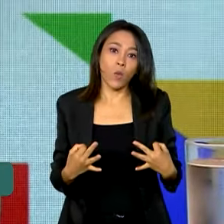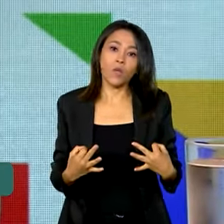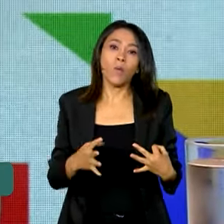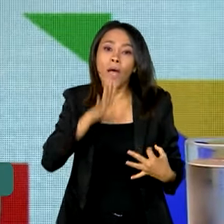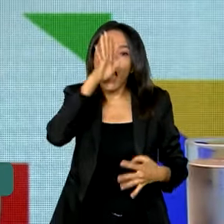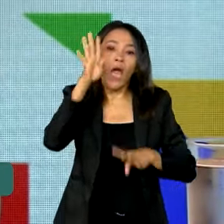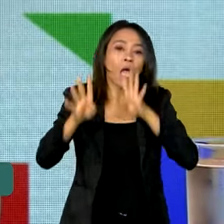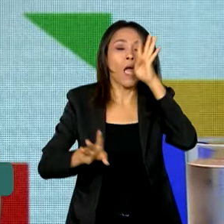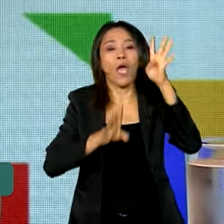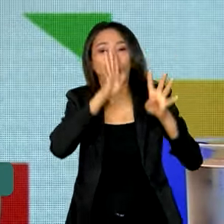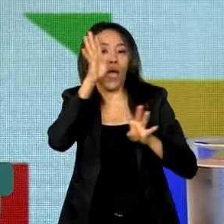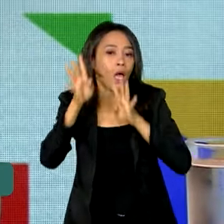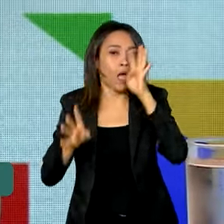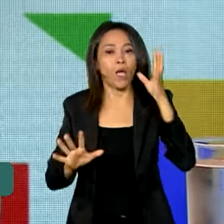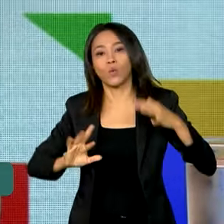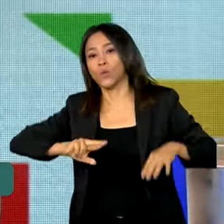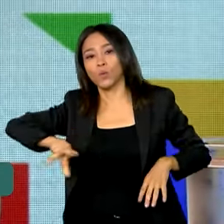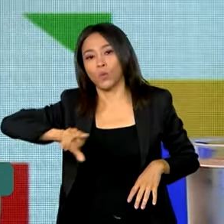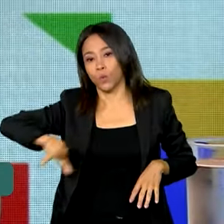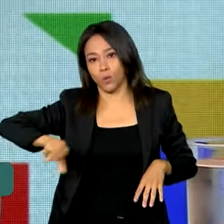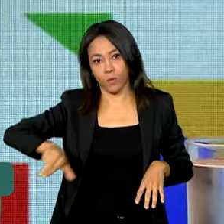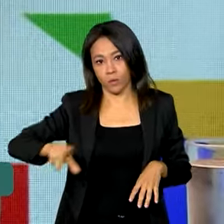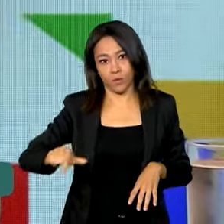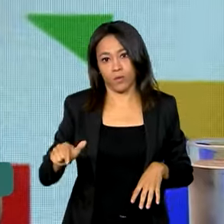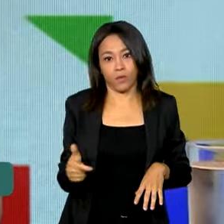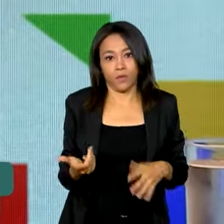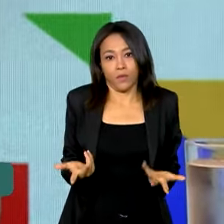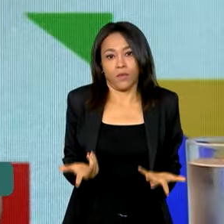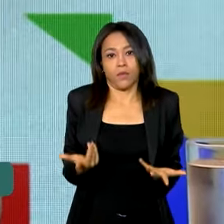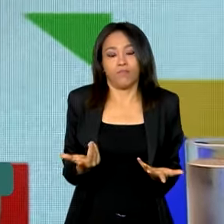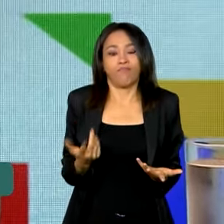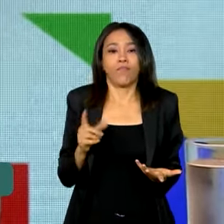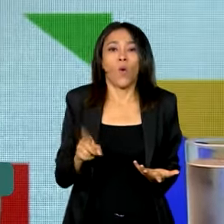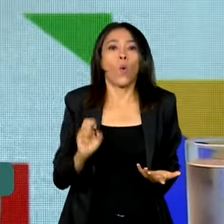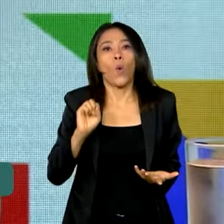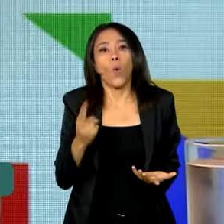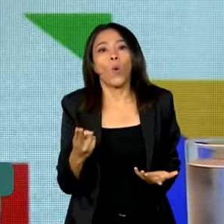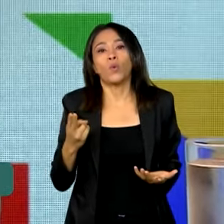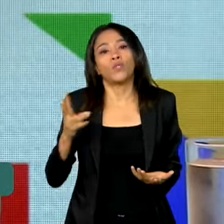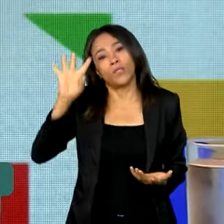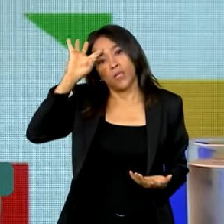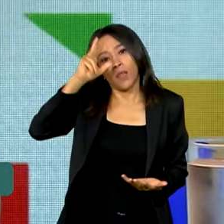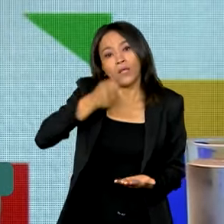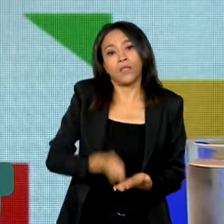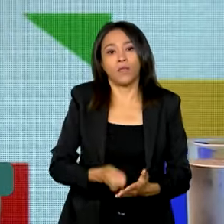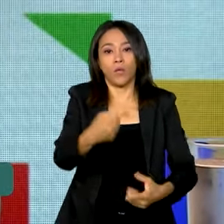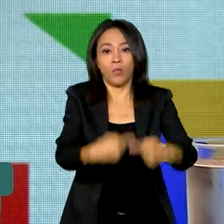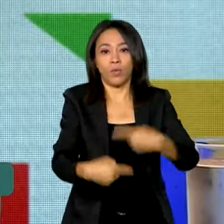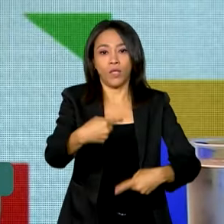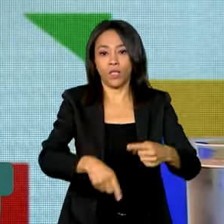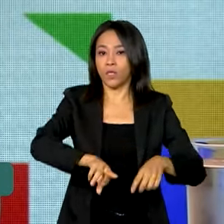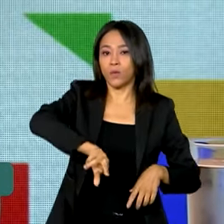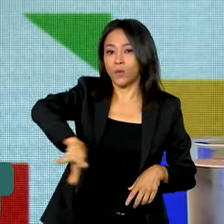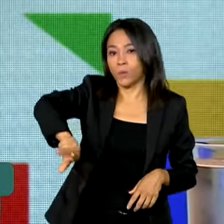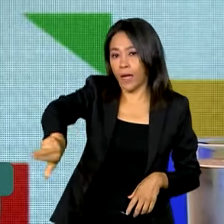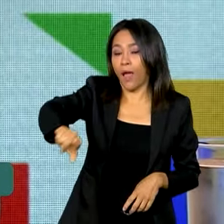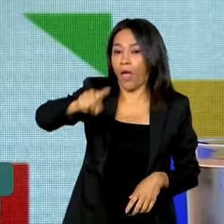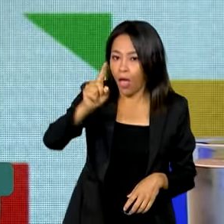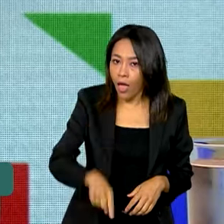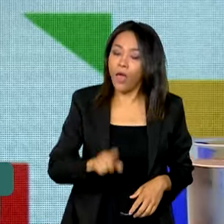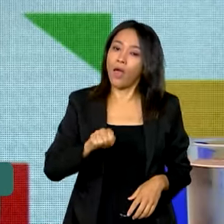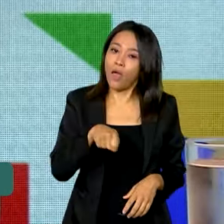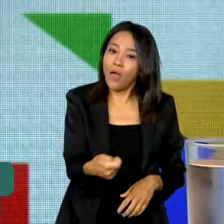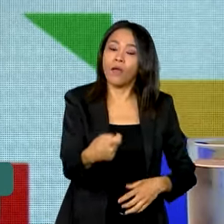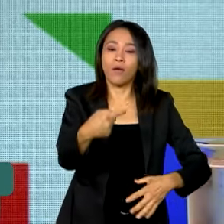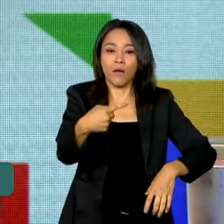de uma avaliação apenas dogmática ou de cunho político. Ela é uma política que